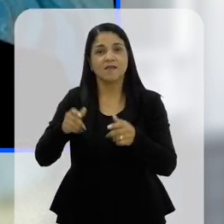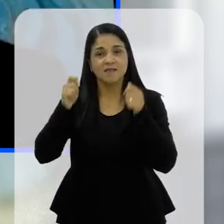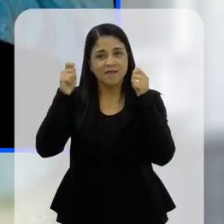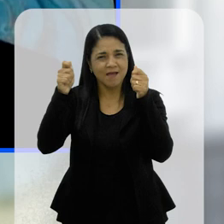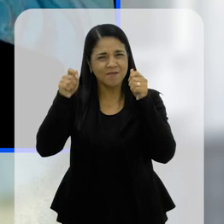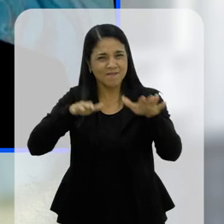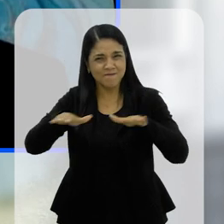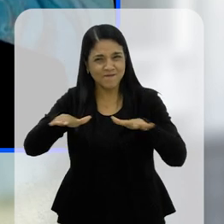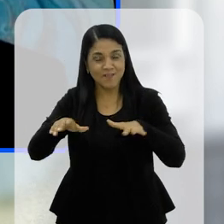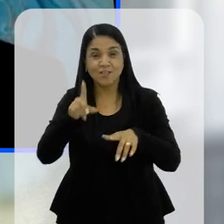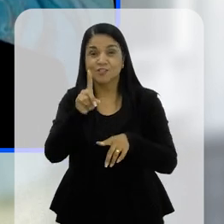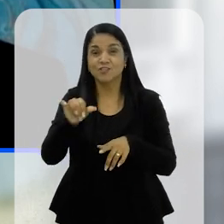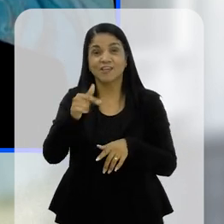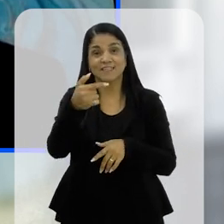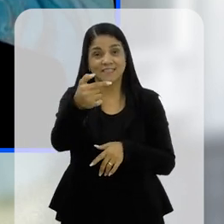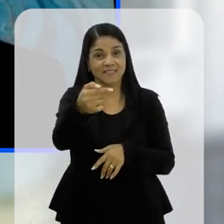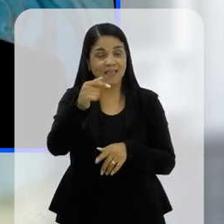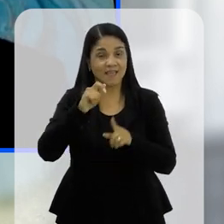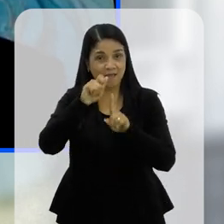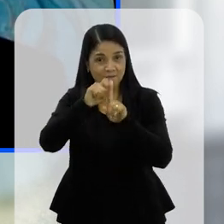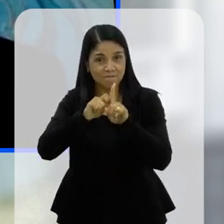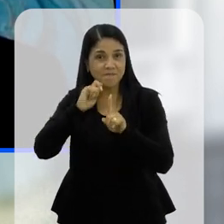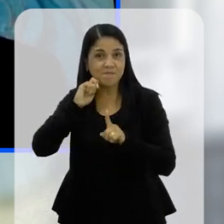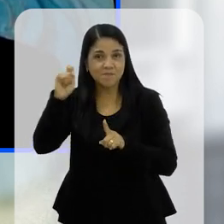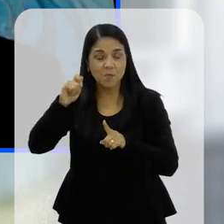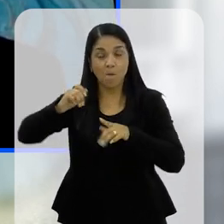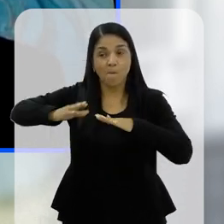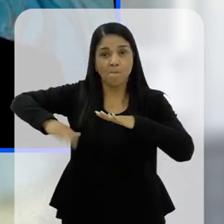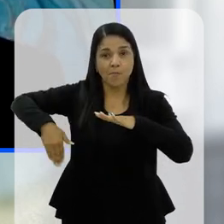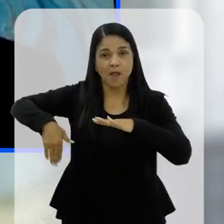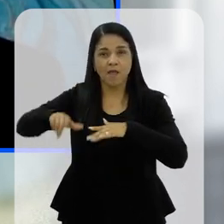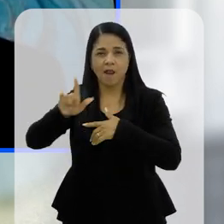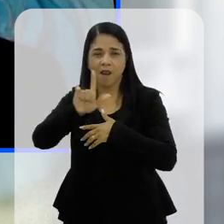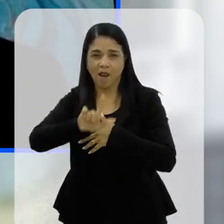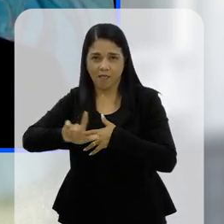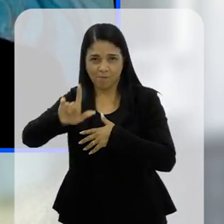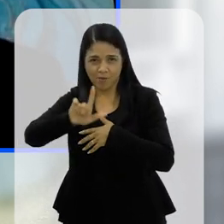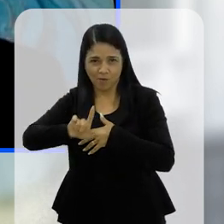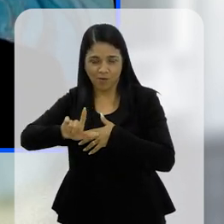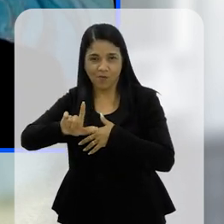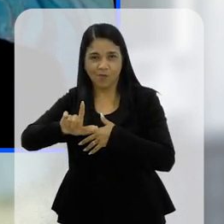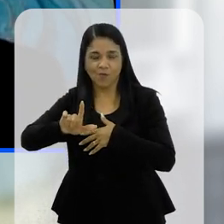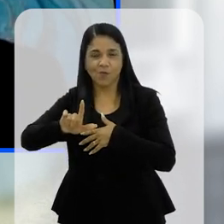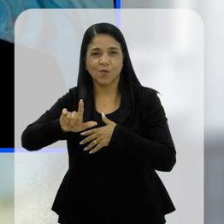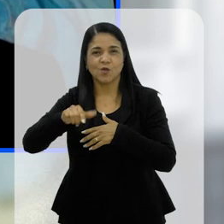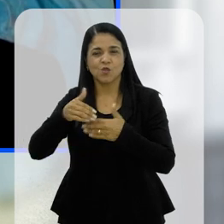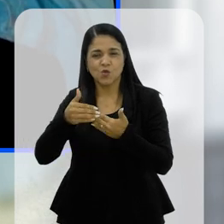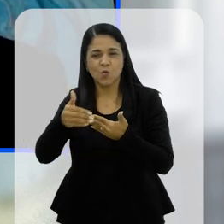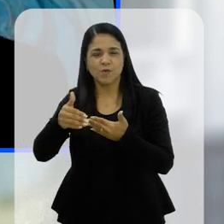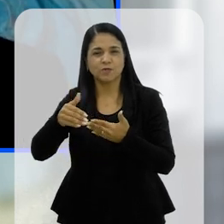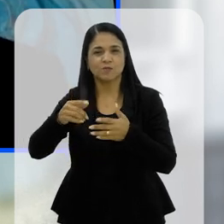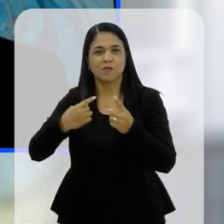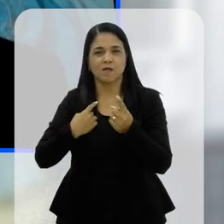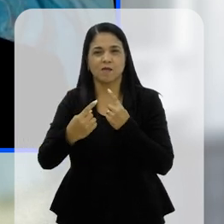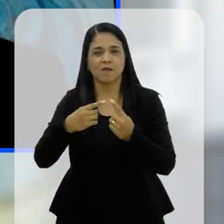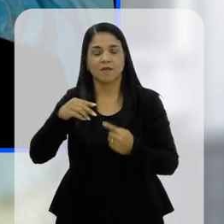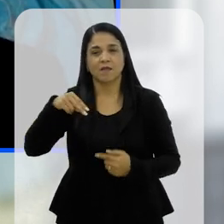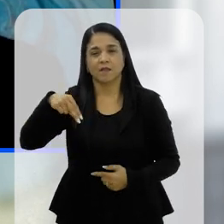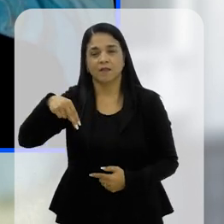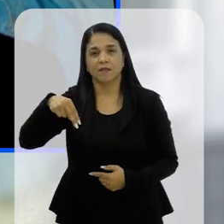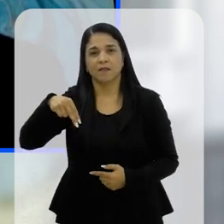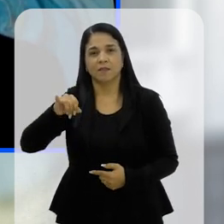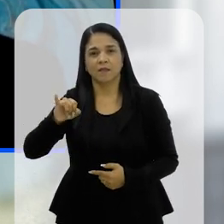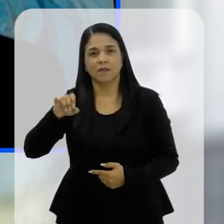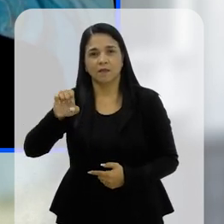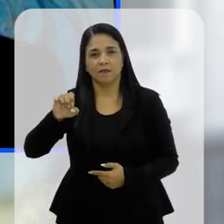acontecer agora no dia 7 de abril, lá na Praia do Leblão, ali no início, ali na descida da Niemeyer,